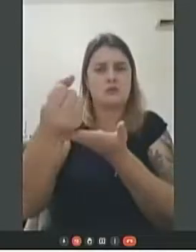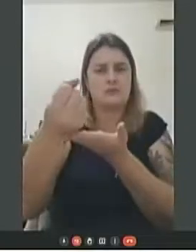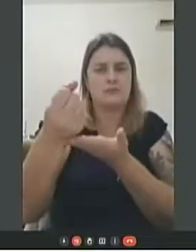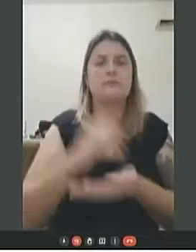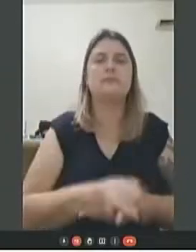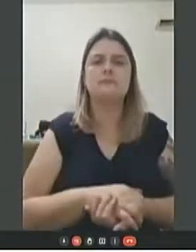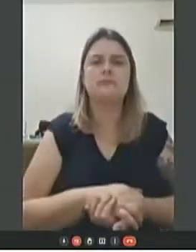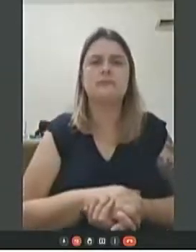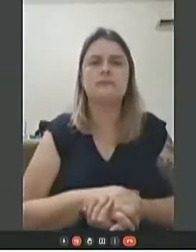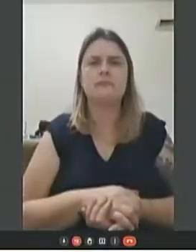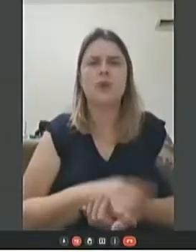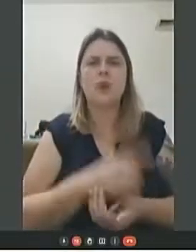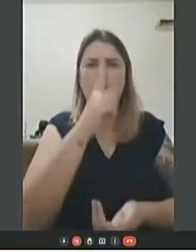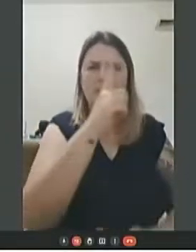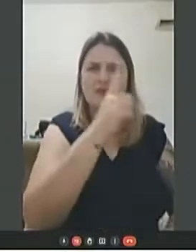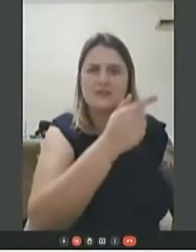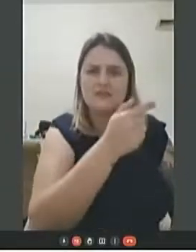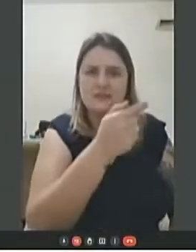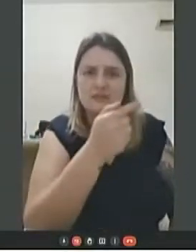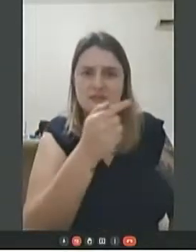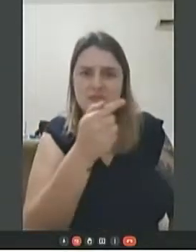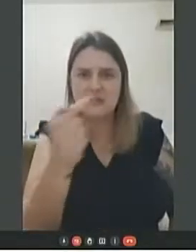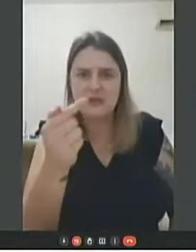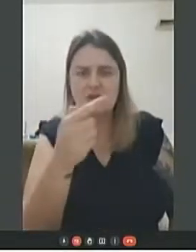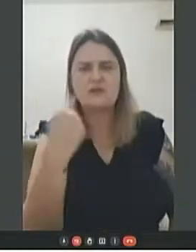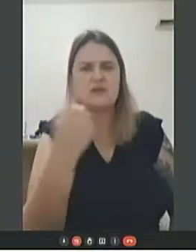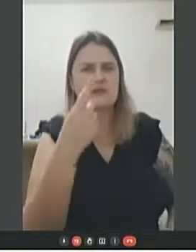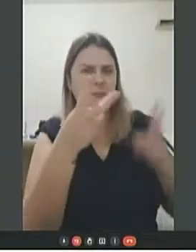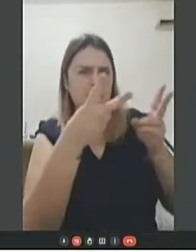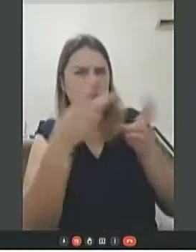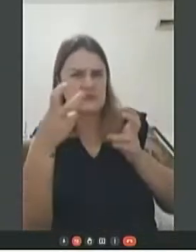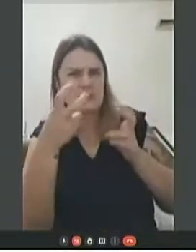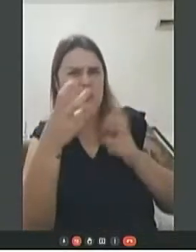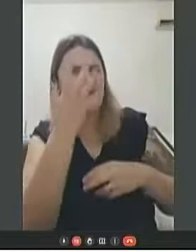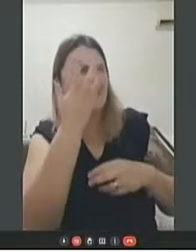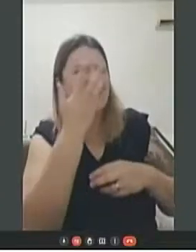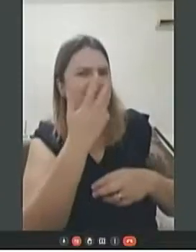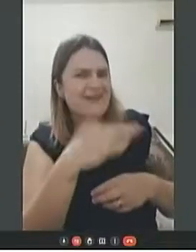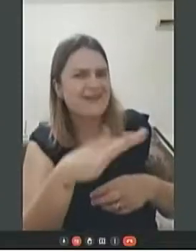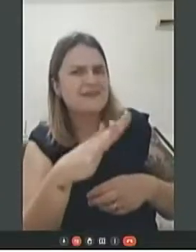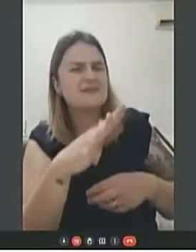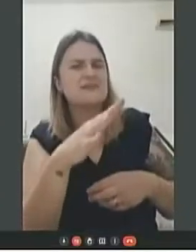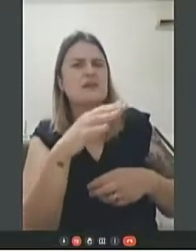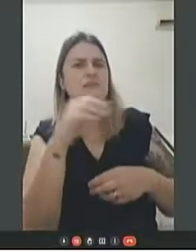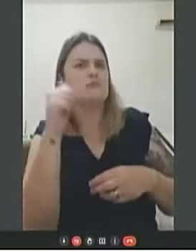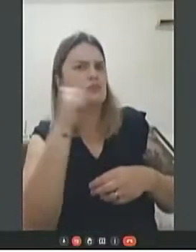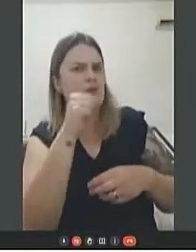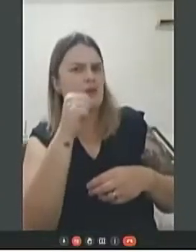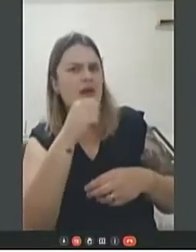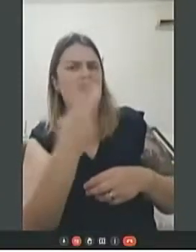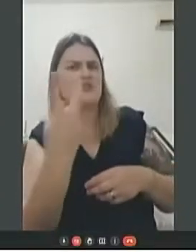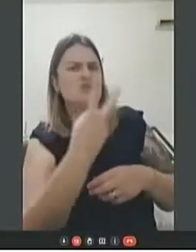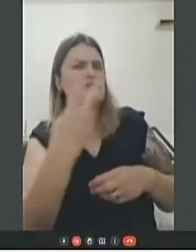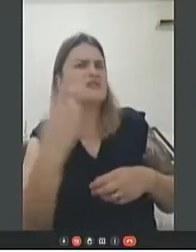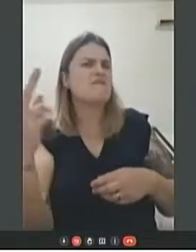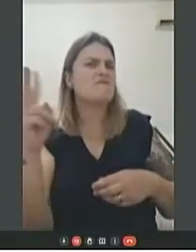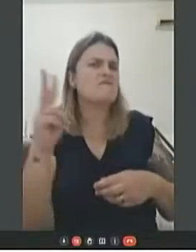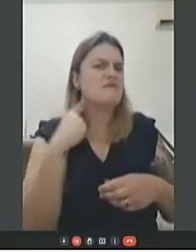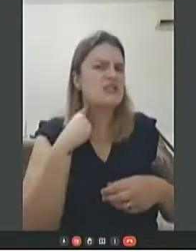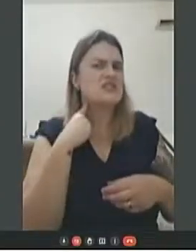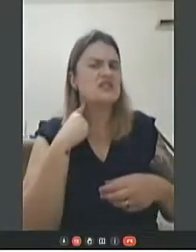Em uma única semana, vimos a criança e uma mulher vítimas de abuso sexual serem alvos de violências